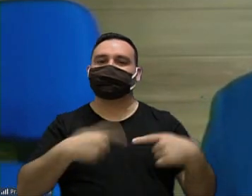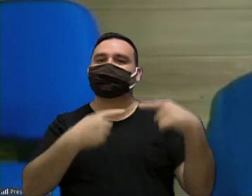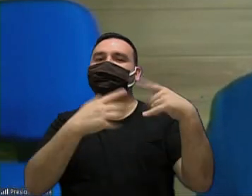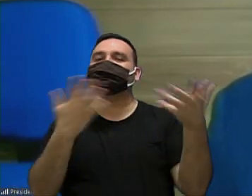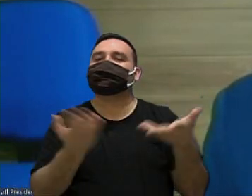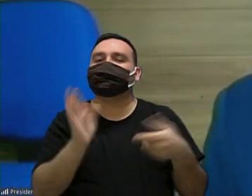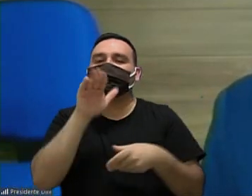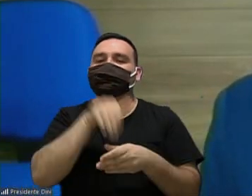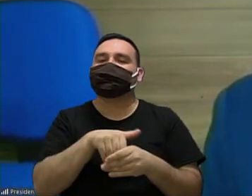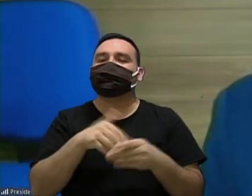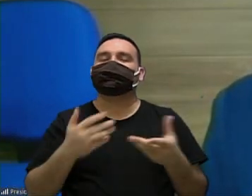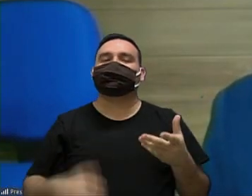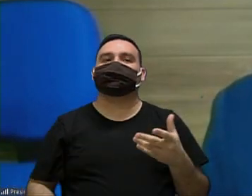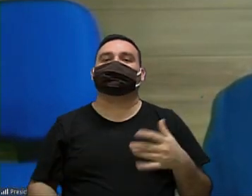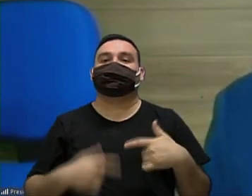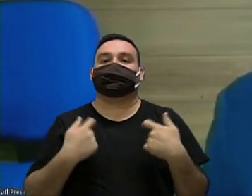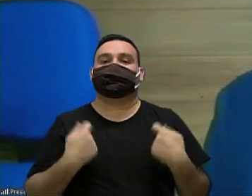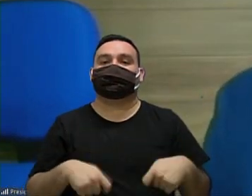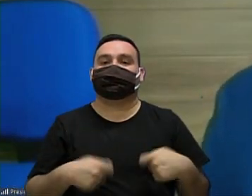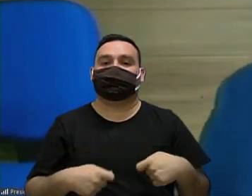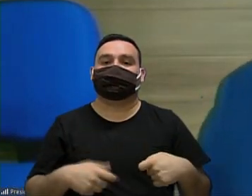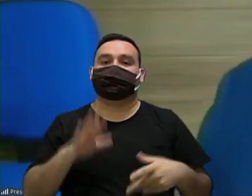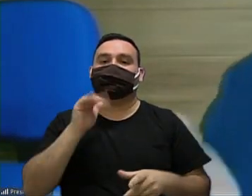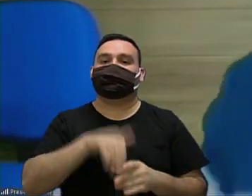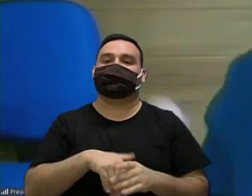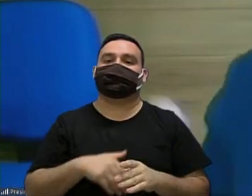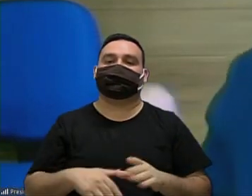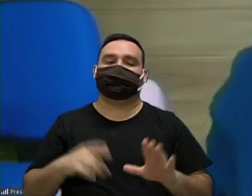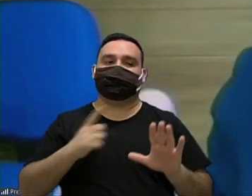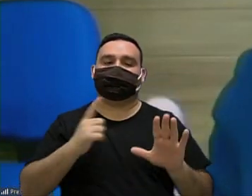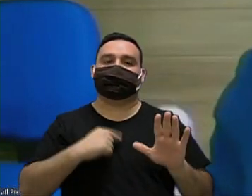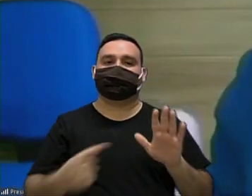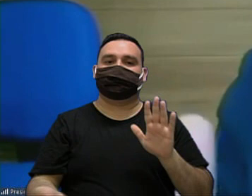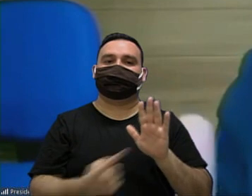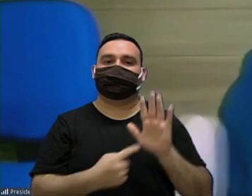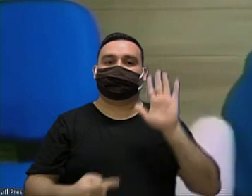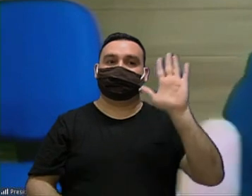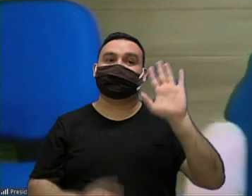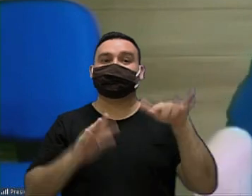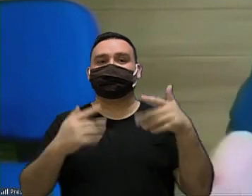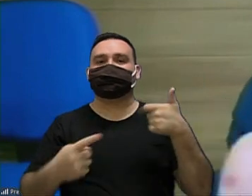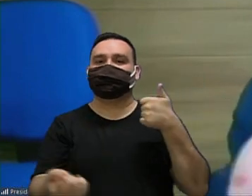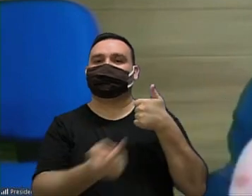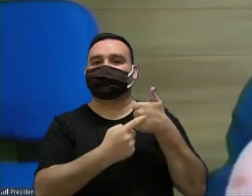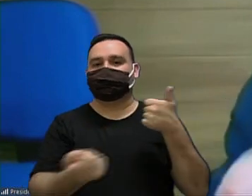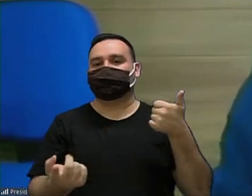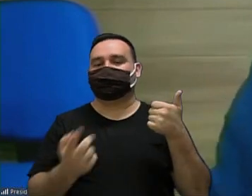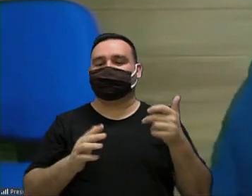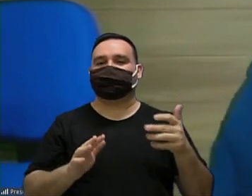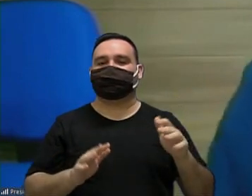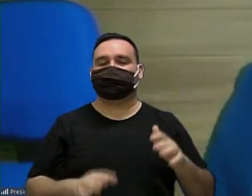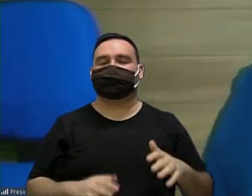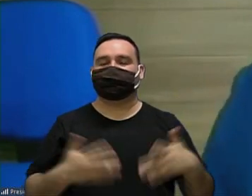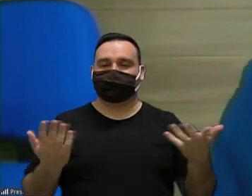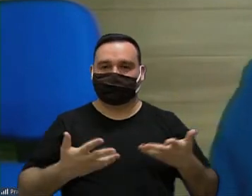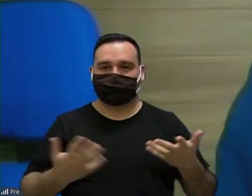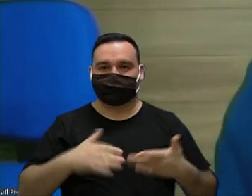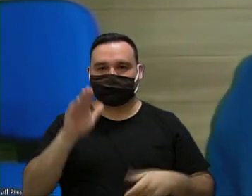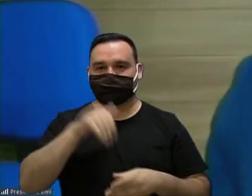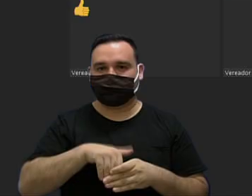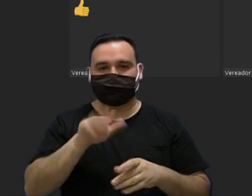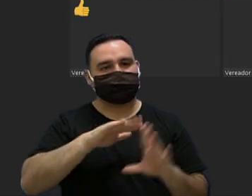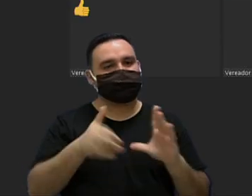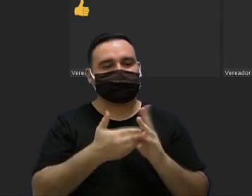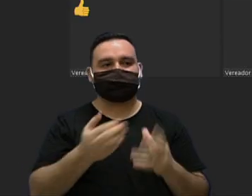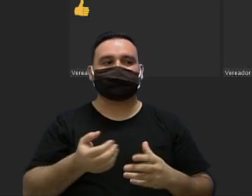precisamos da votação da mãozinha ou um joinha em votação os vereadores que concordam por